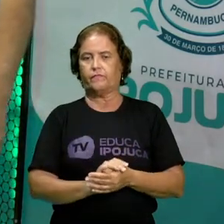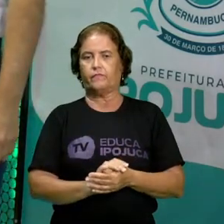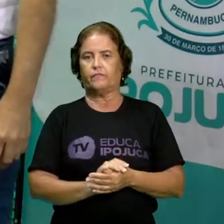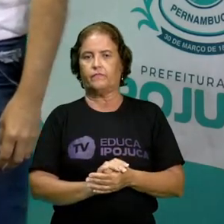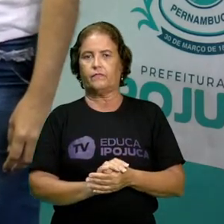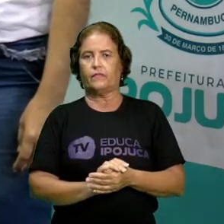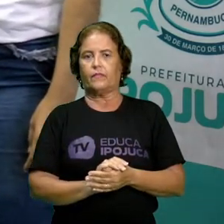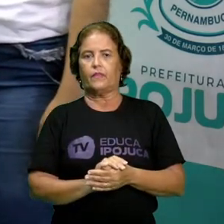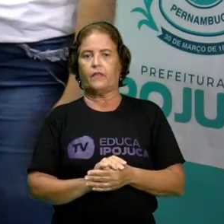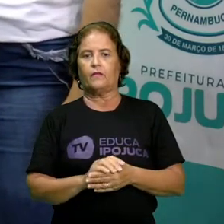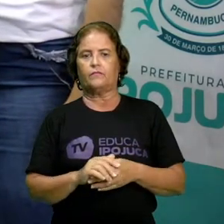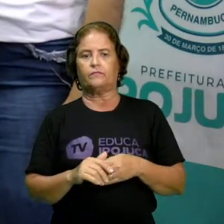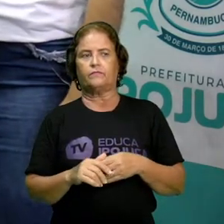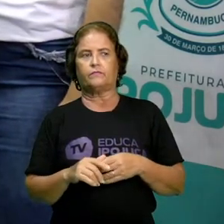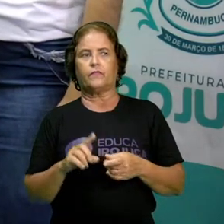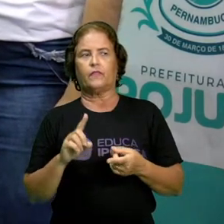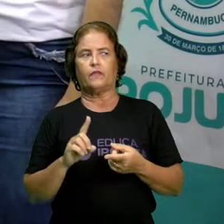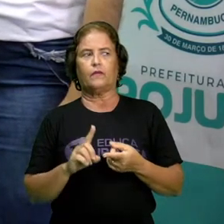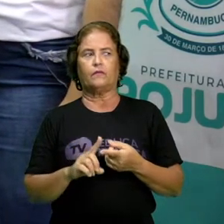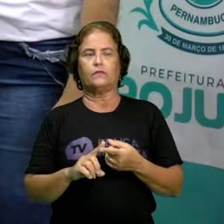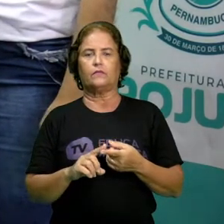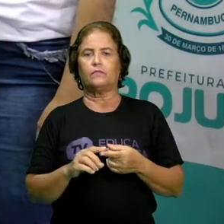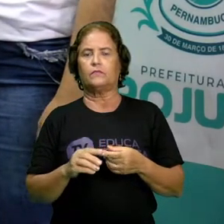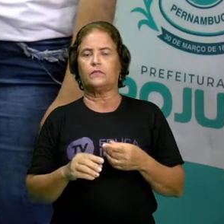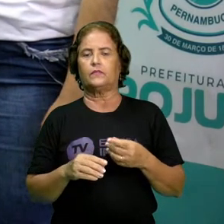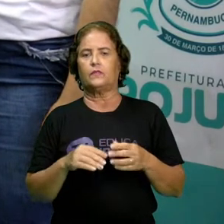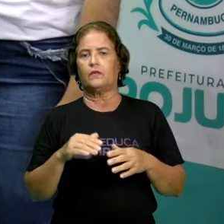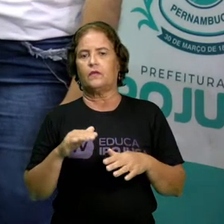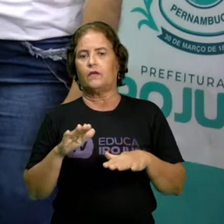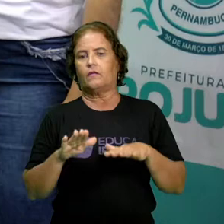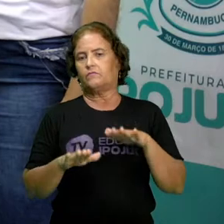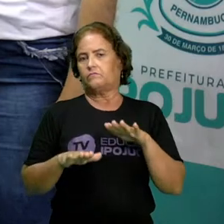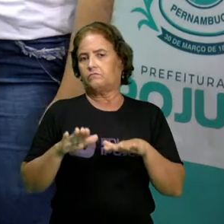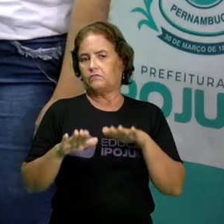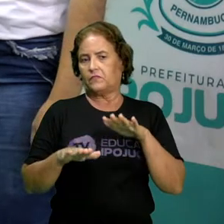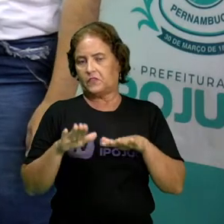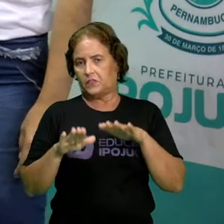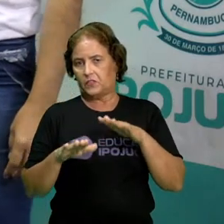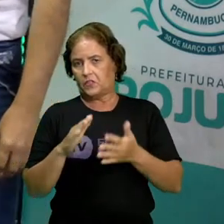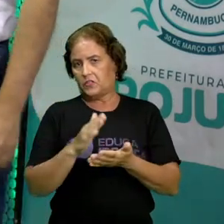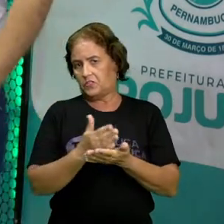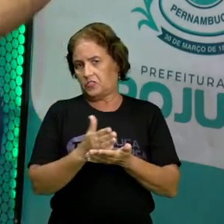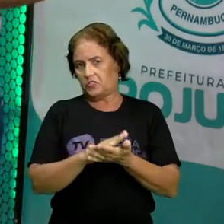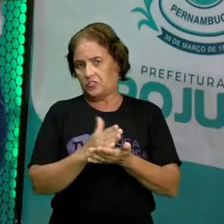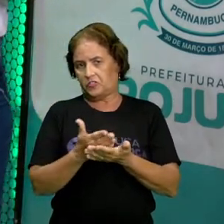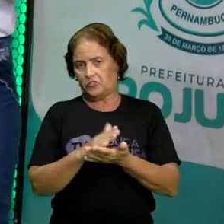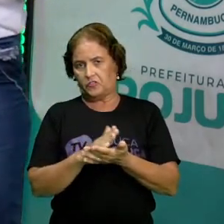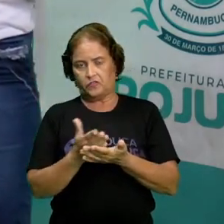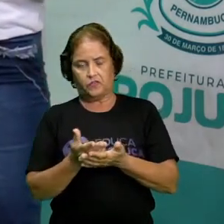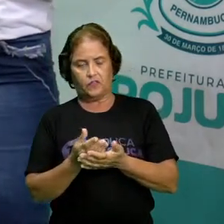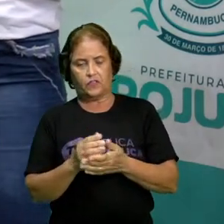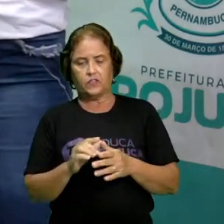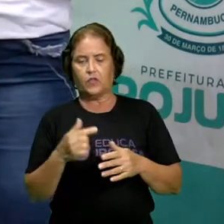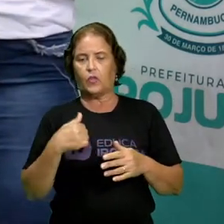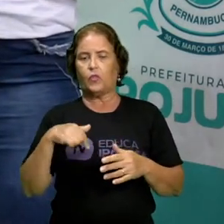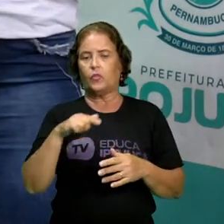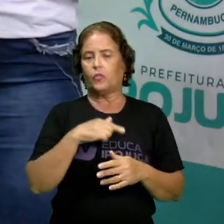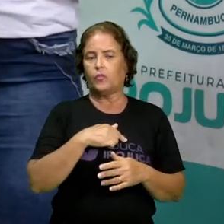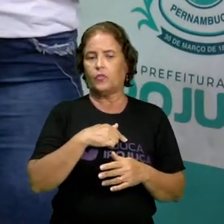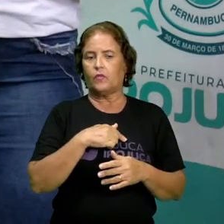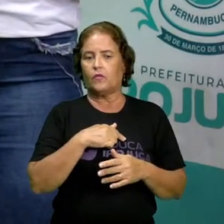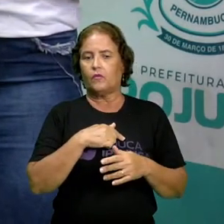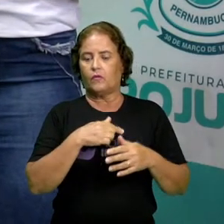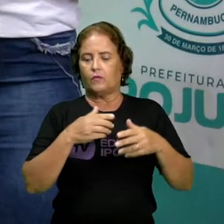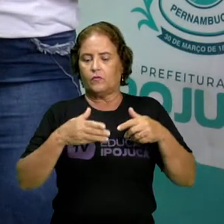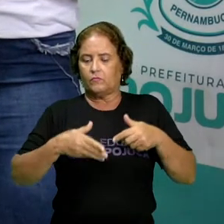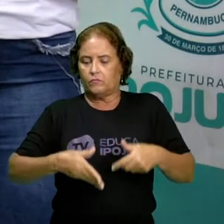E muitas vezes, por não conseguir de si, por não conseguir cuidar de si próprio, o recém